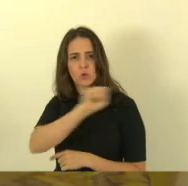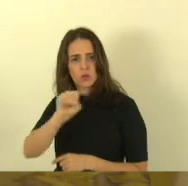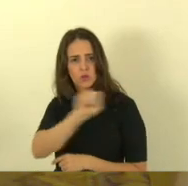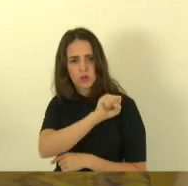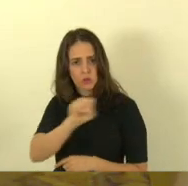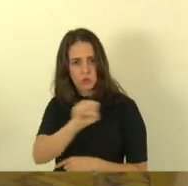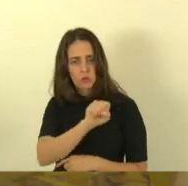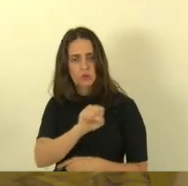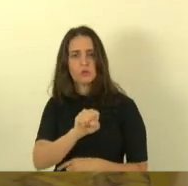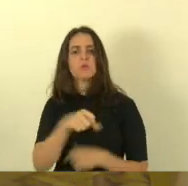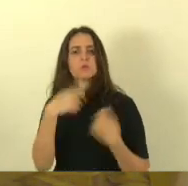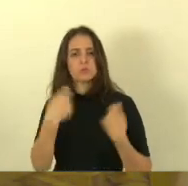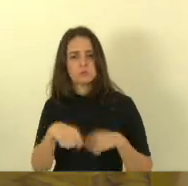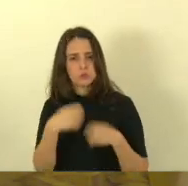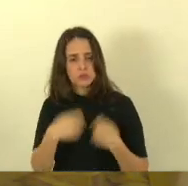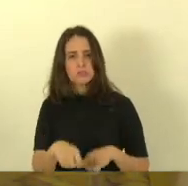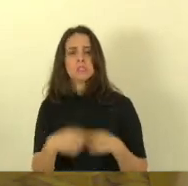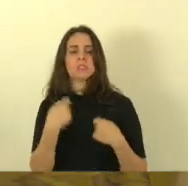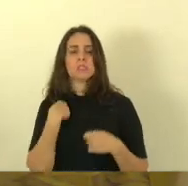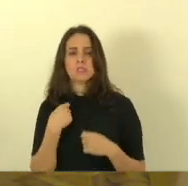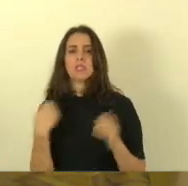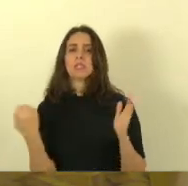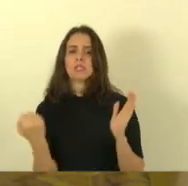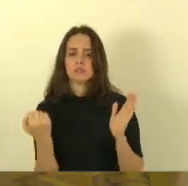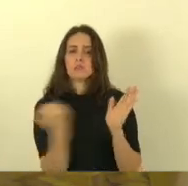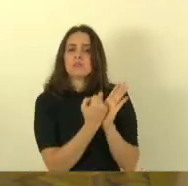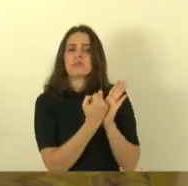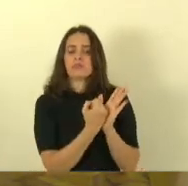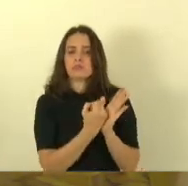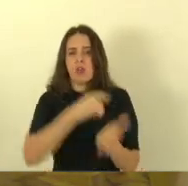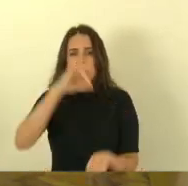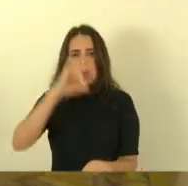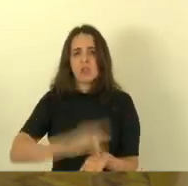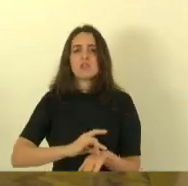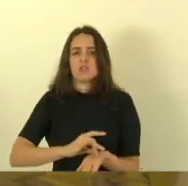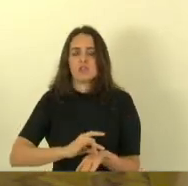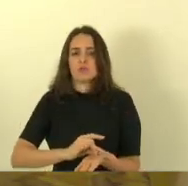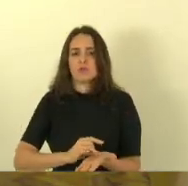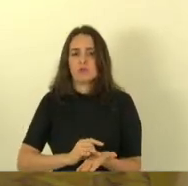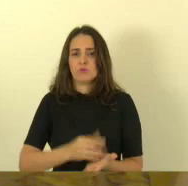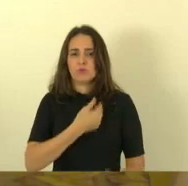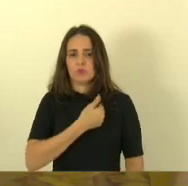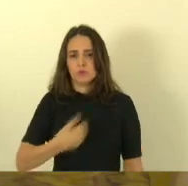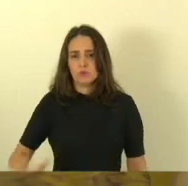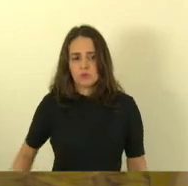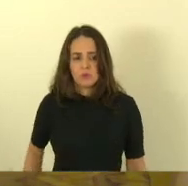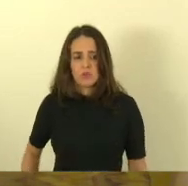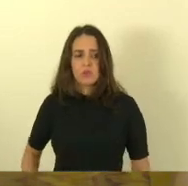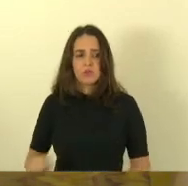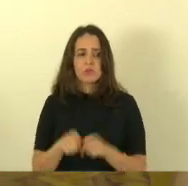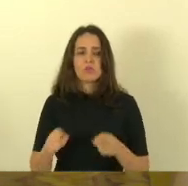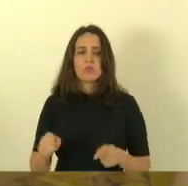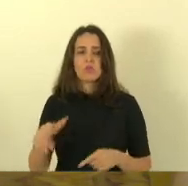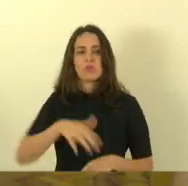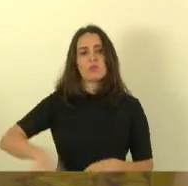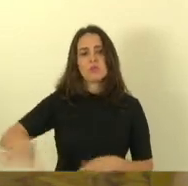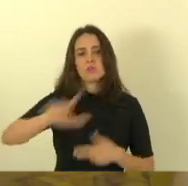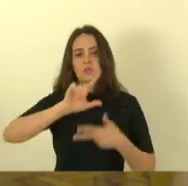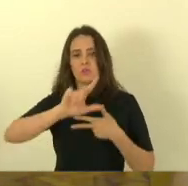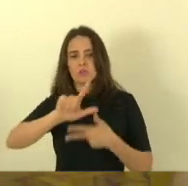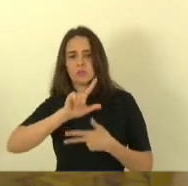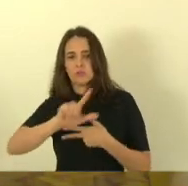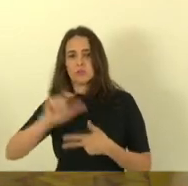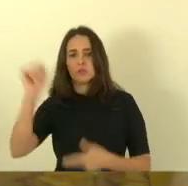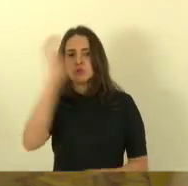recompensado e seja reconhecido e legitimado pelo governo e pelo todo poder legislativo do